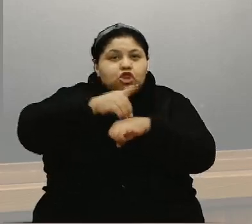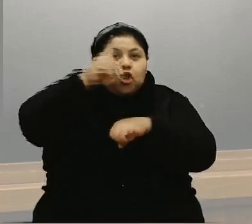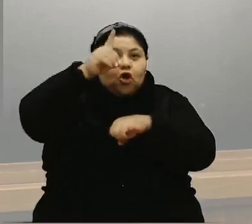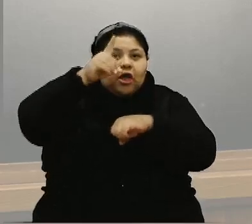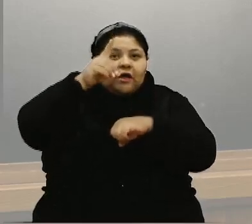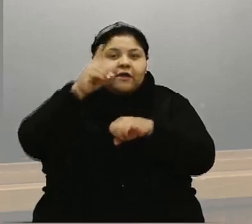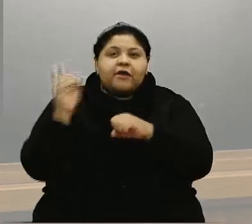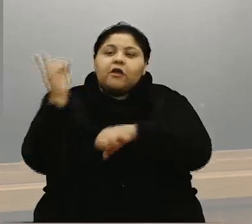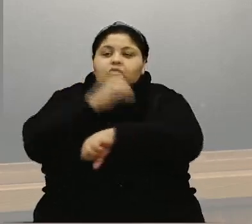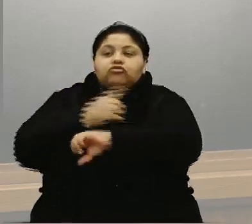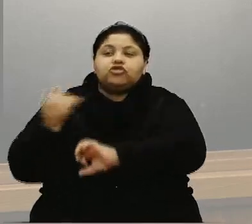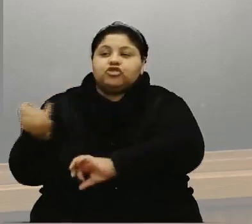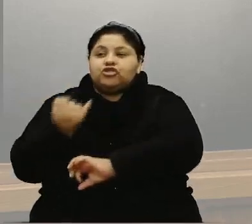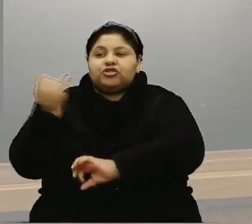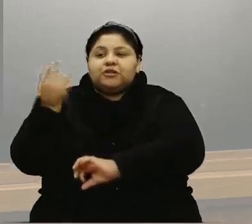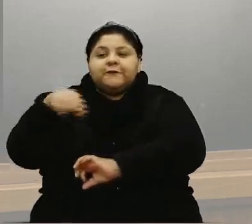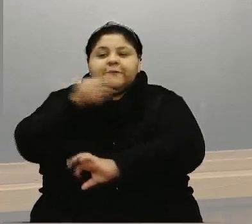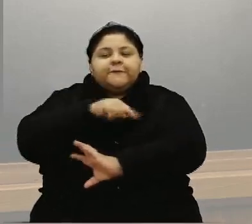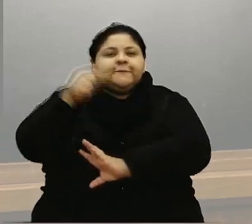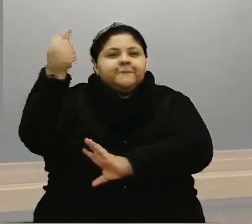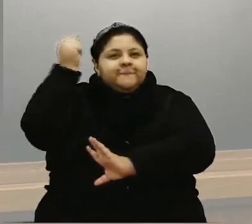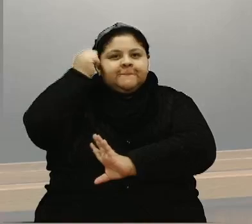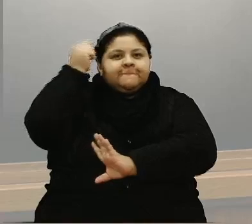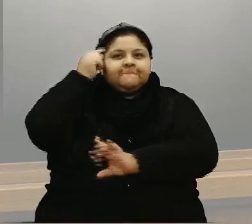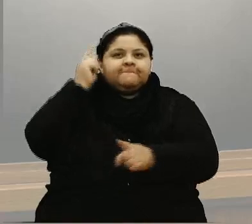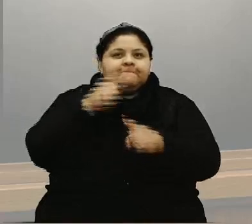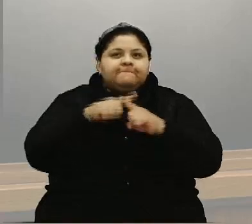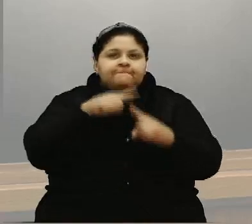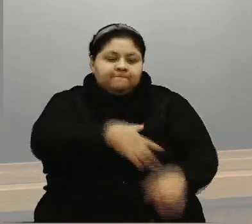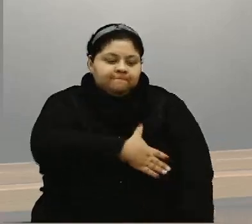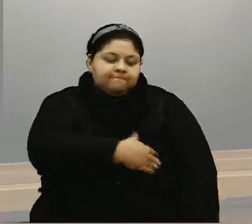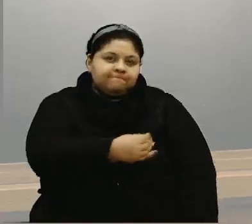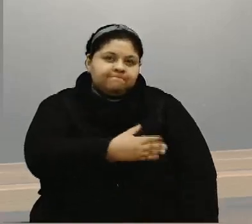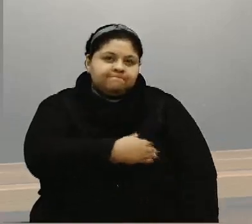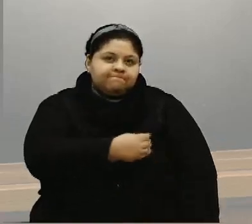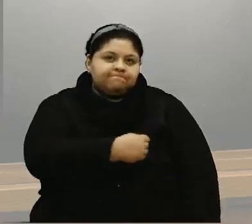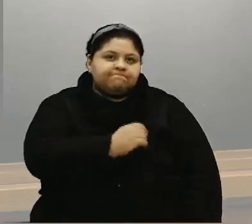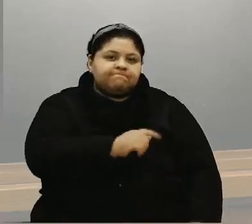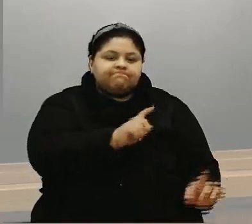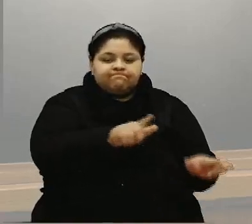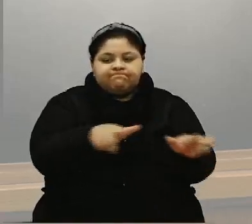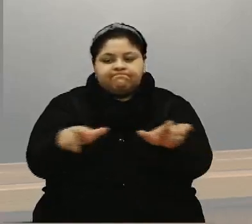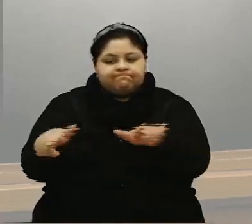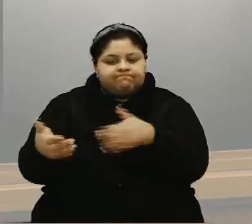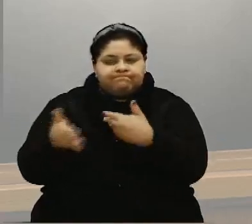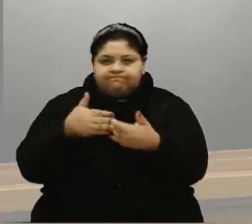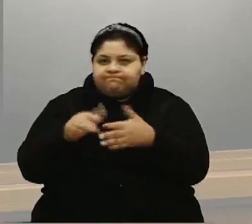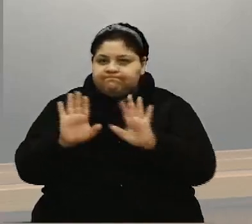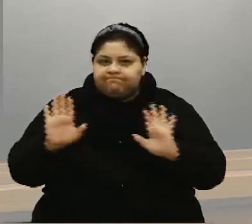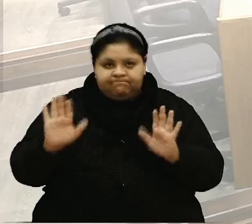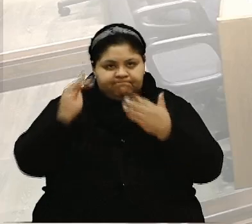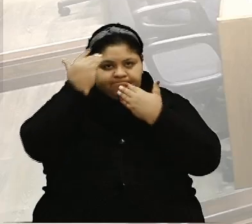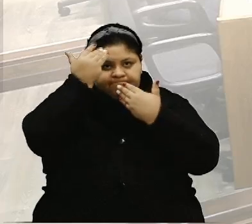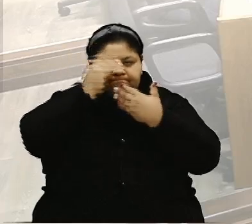é uma data importante para a gente pensar, porque amamentar é em todo lugar, em qualquer circunstância. Obrigada.